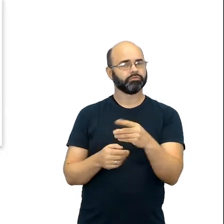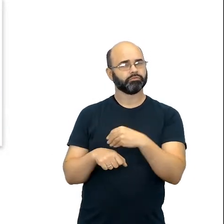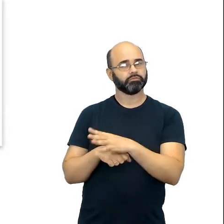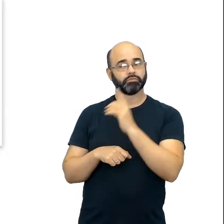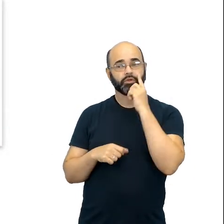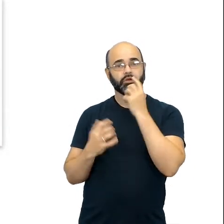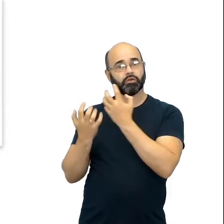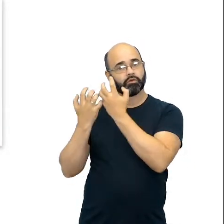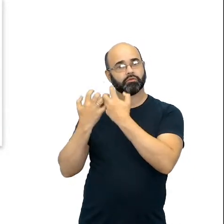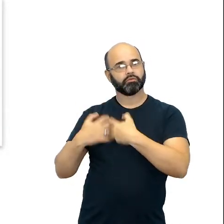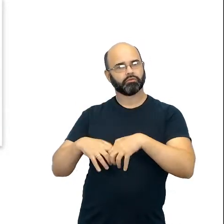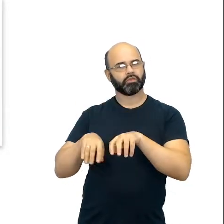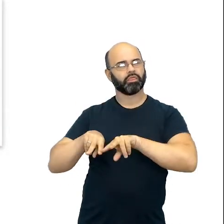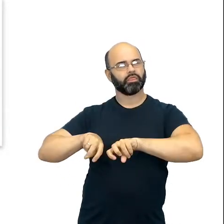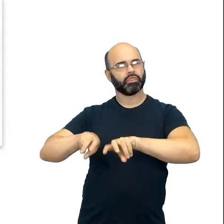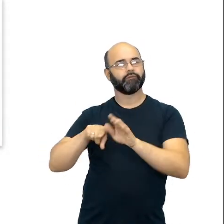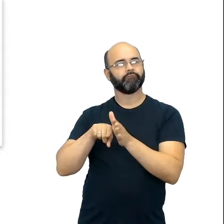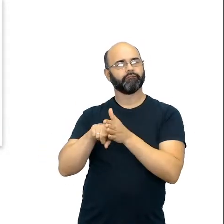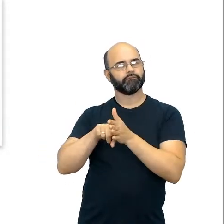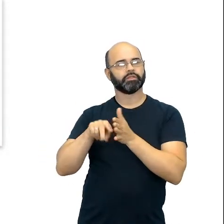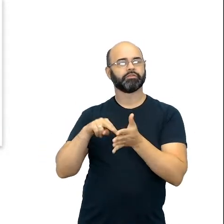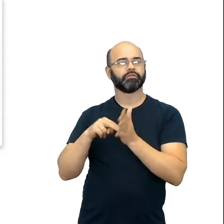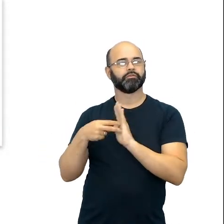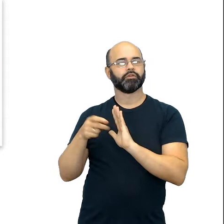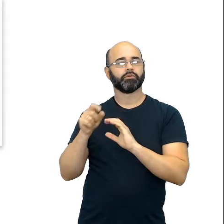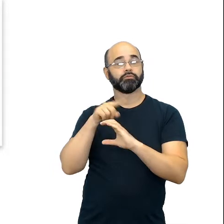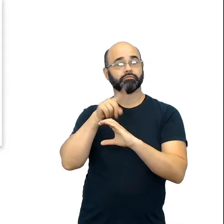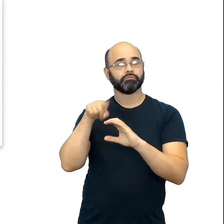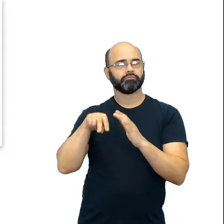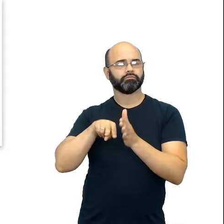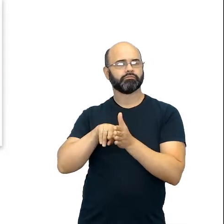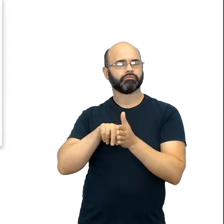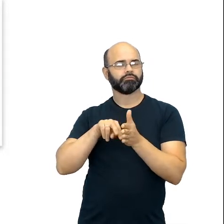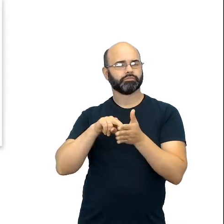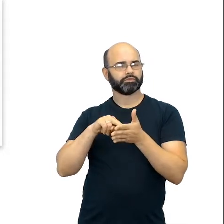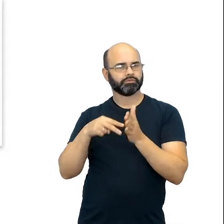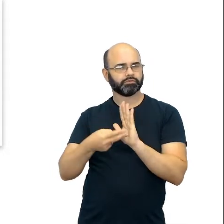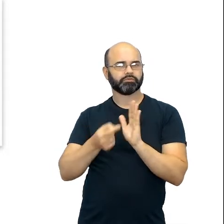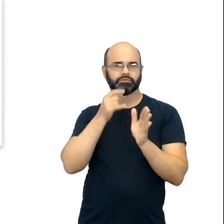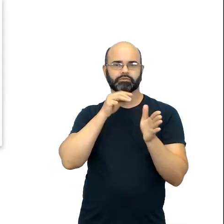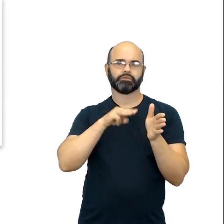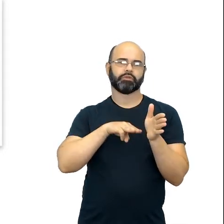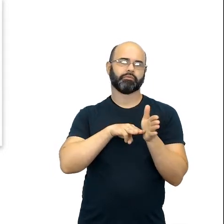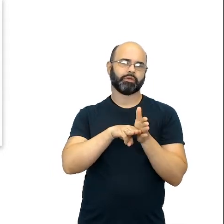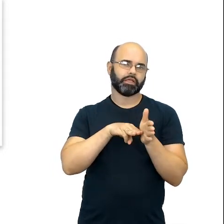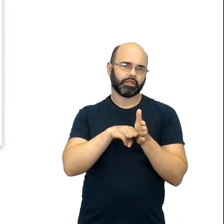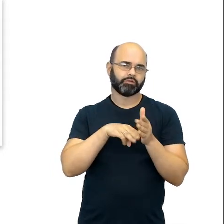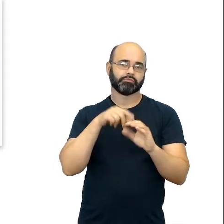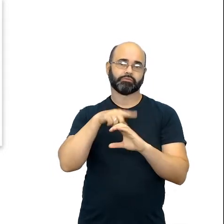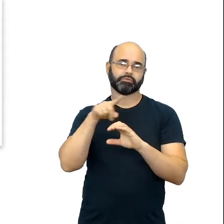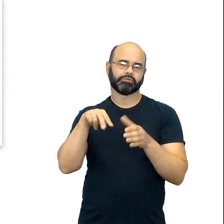processo de investigar cientificamente, o que é o método científico. E aí, dentro desse